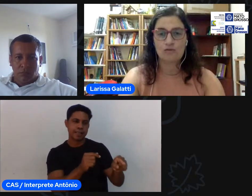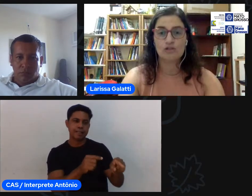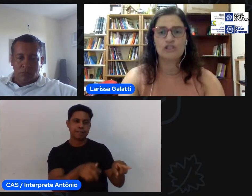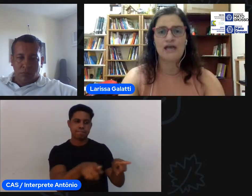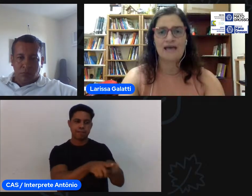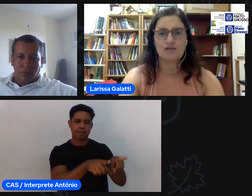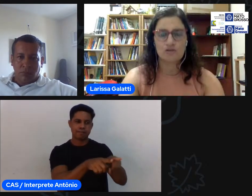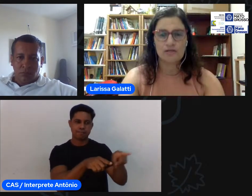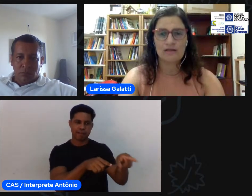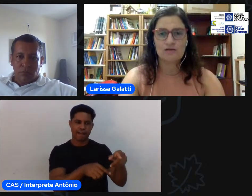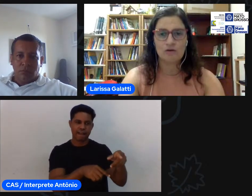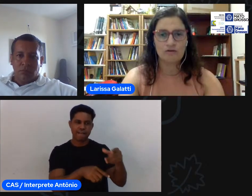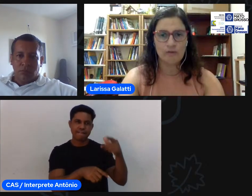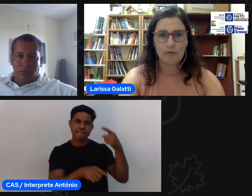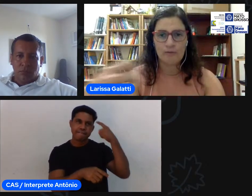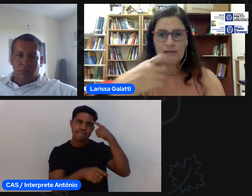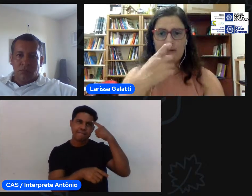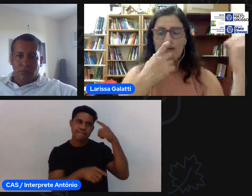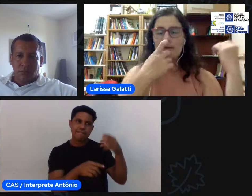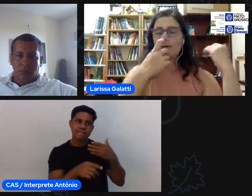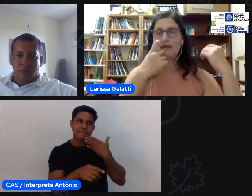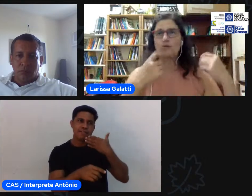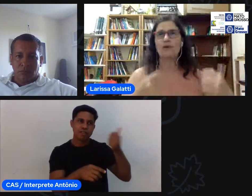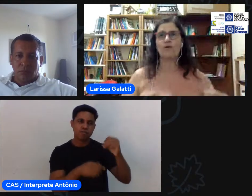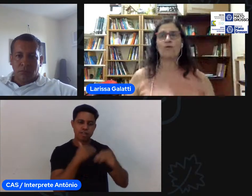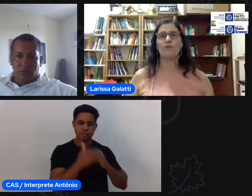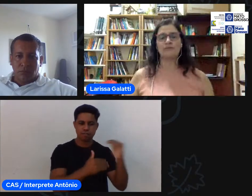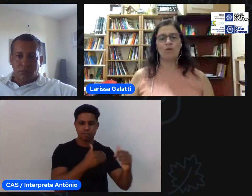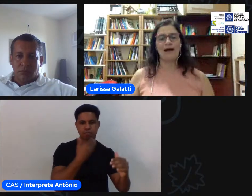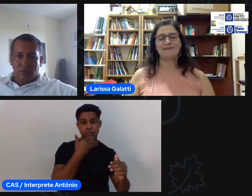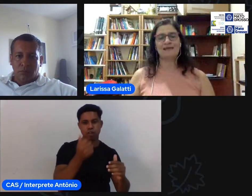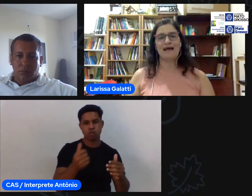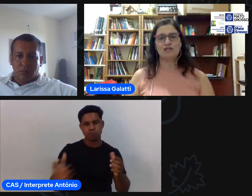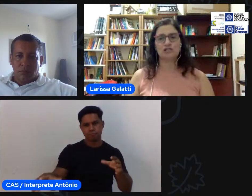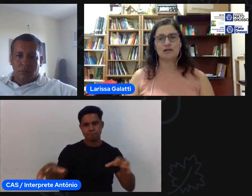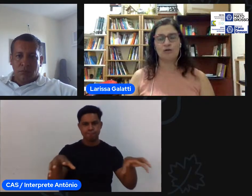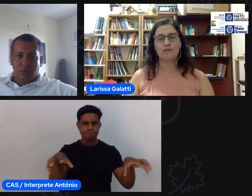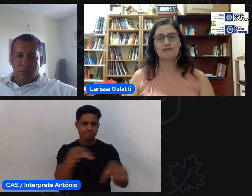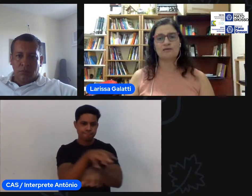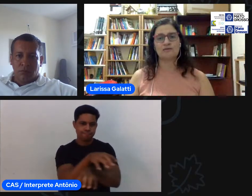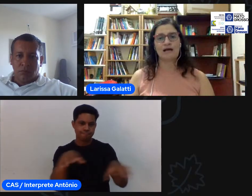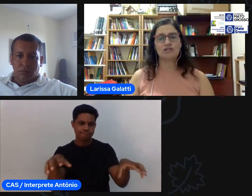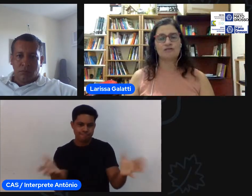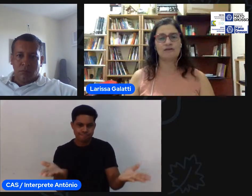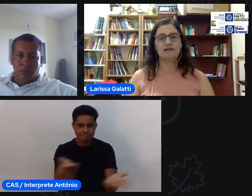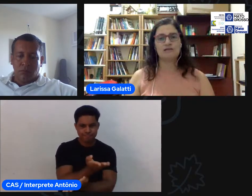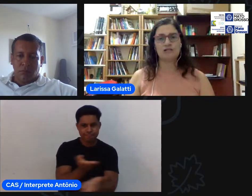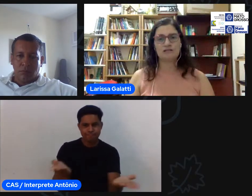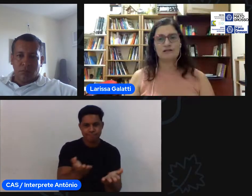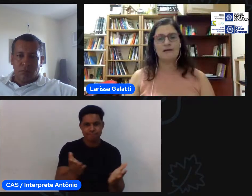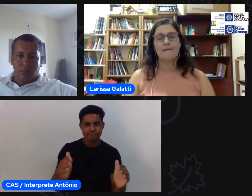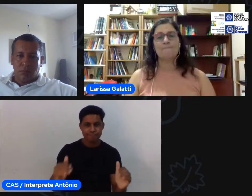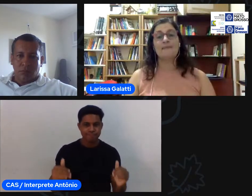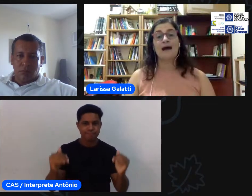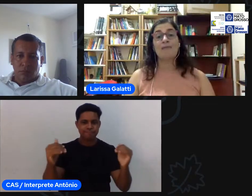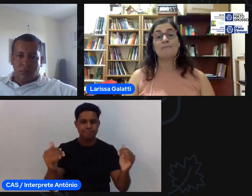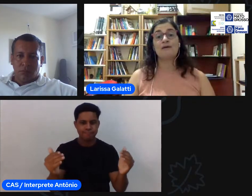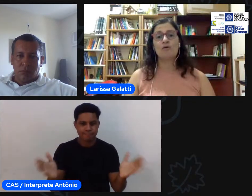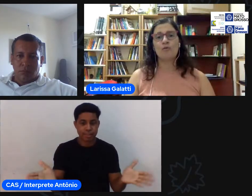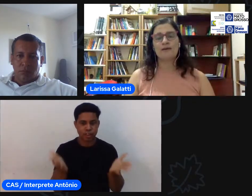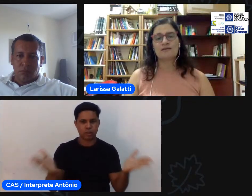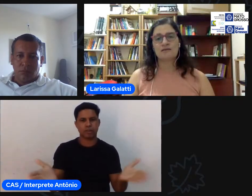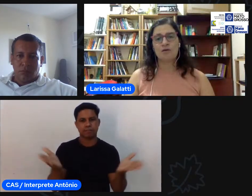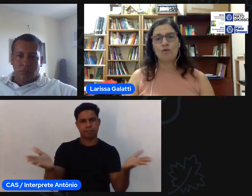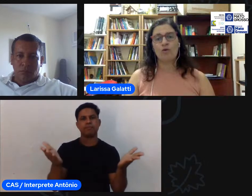fazer o gesto que resolva o meu problema eu tenho uma então a tática a compreensão tática vem antes da